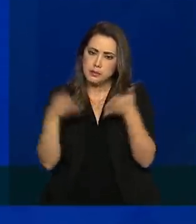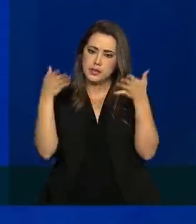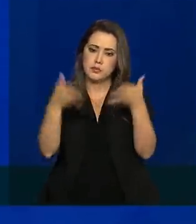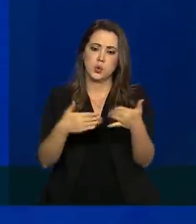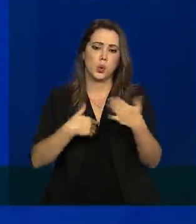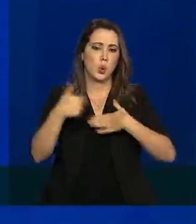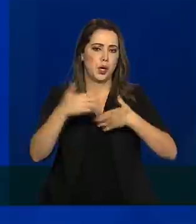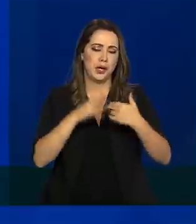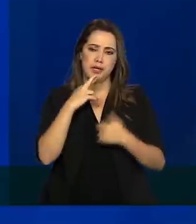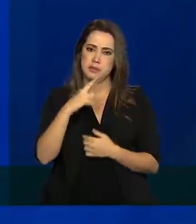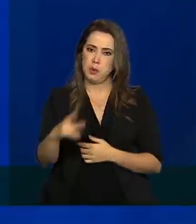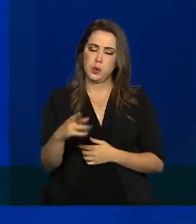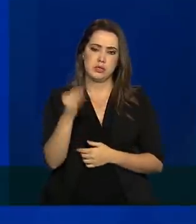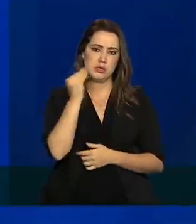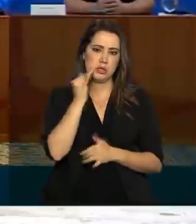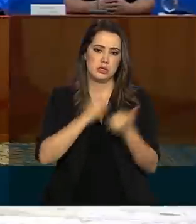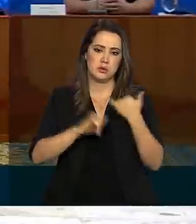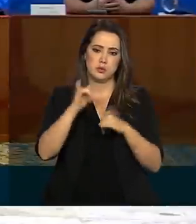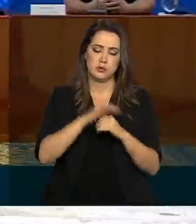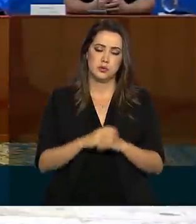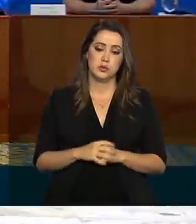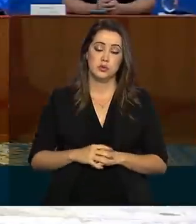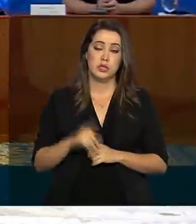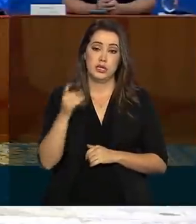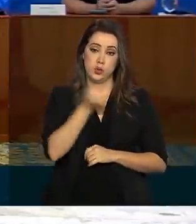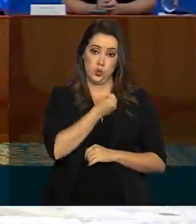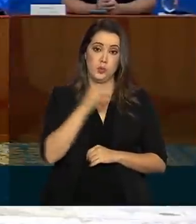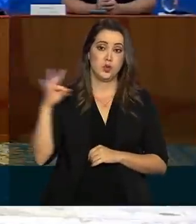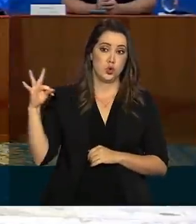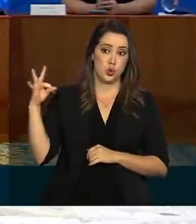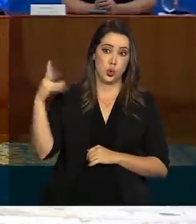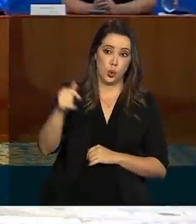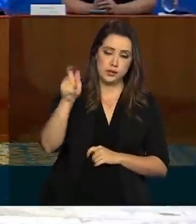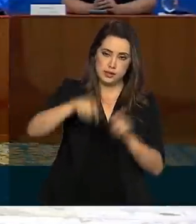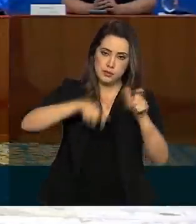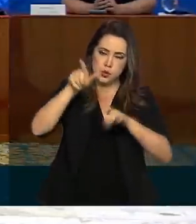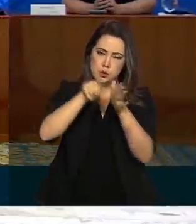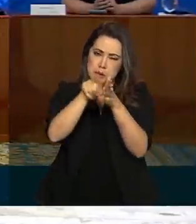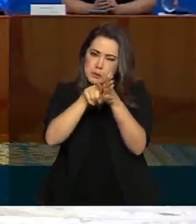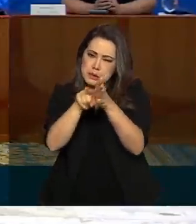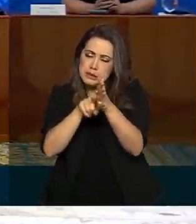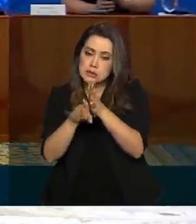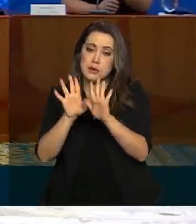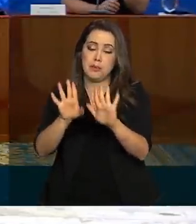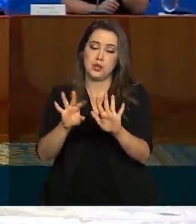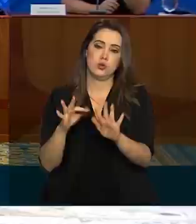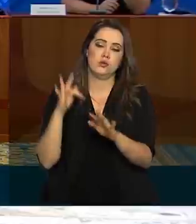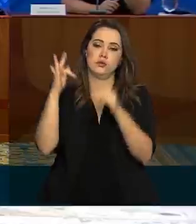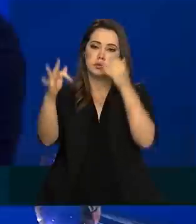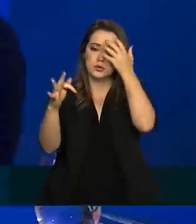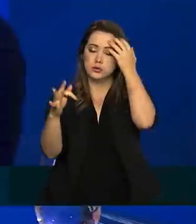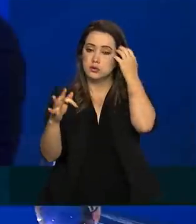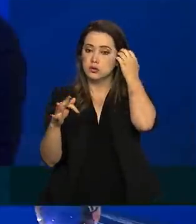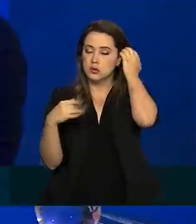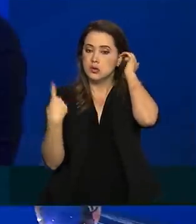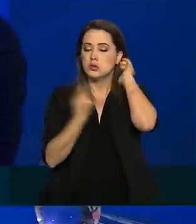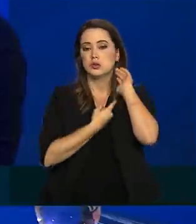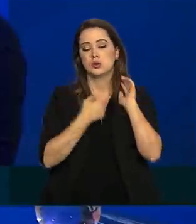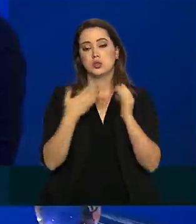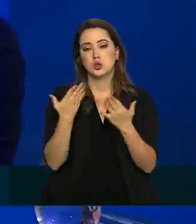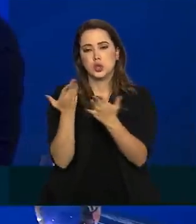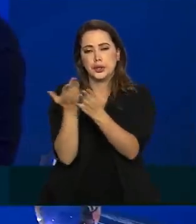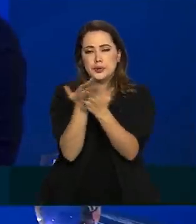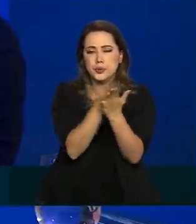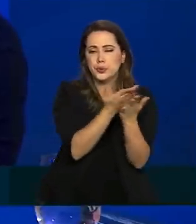independente do resultado do teste? De todas as pessoas que participaram da pesquisa. Claro que no futuro a gente pretende fazer as